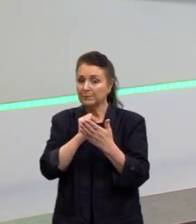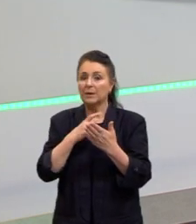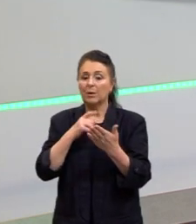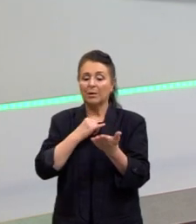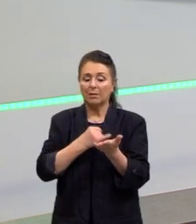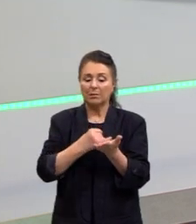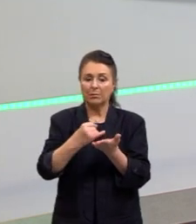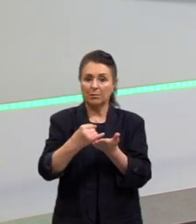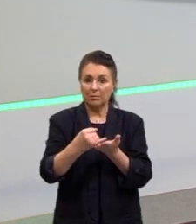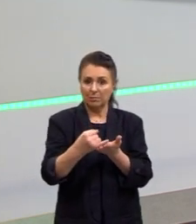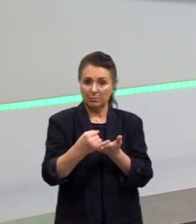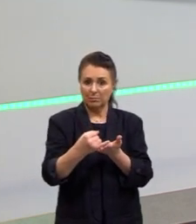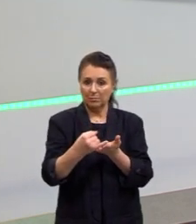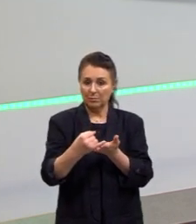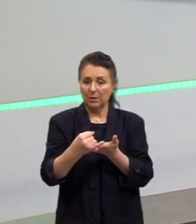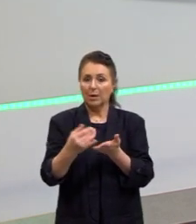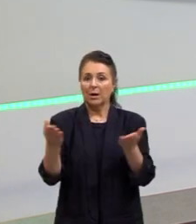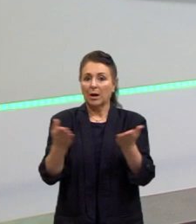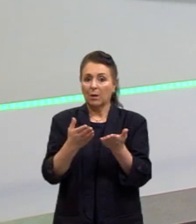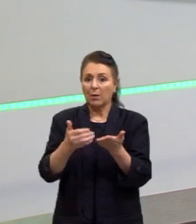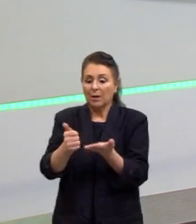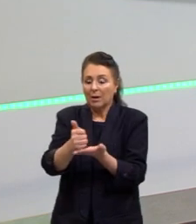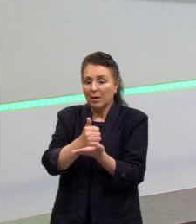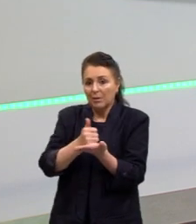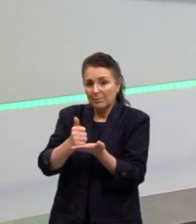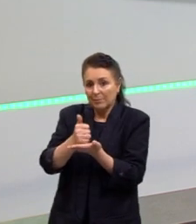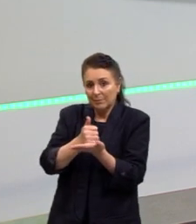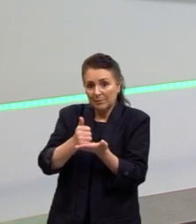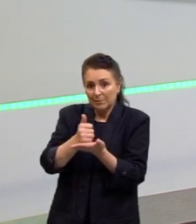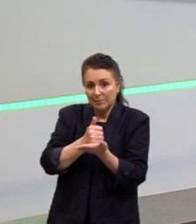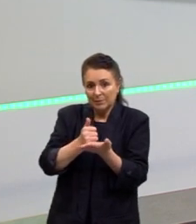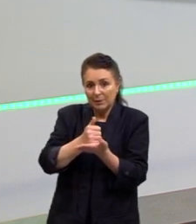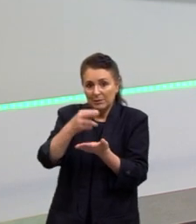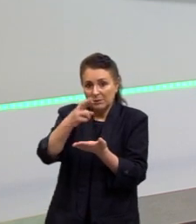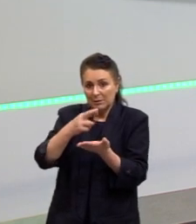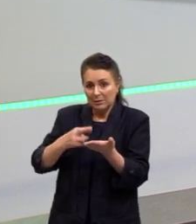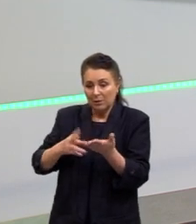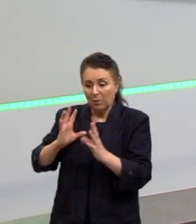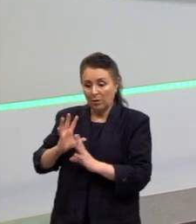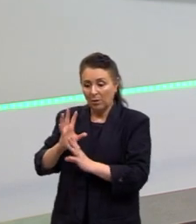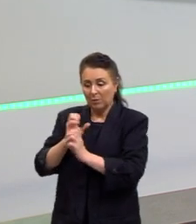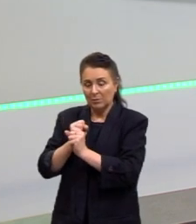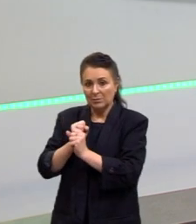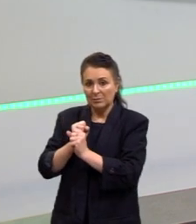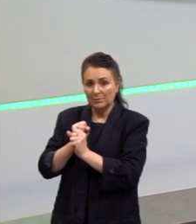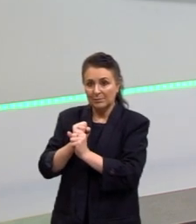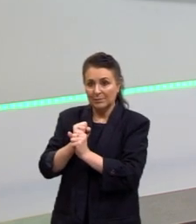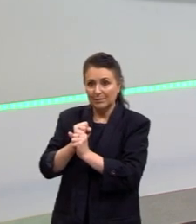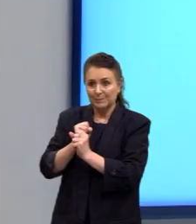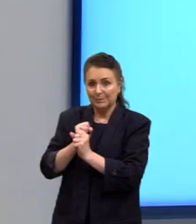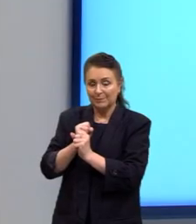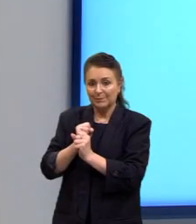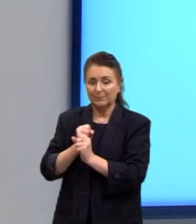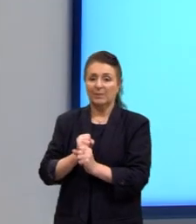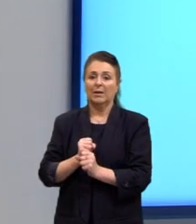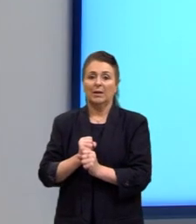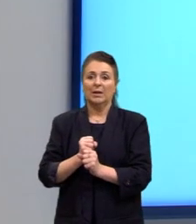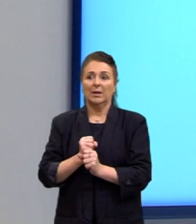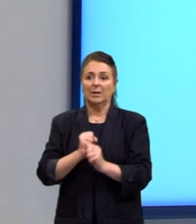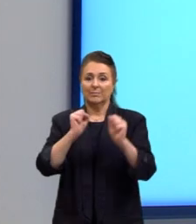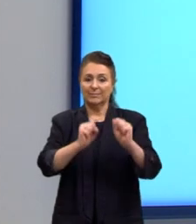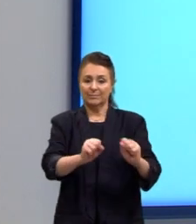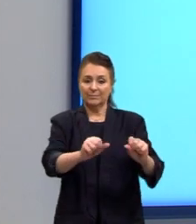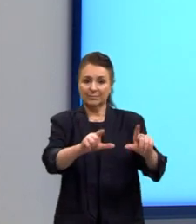introdução. Vamos para o pão base, que é a conclusão. E na nossa tela,